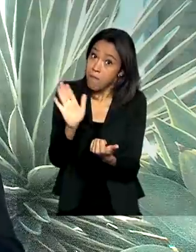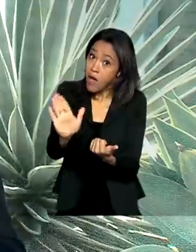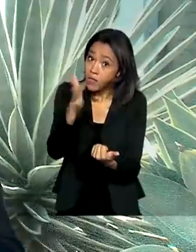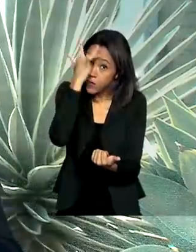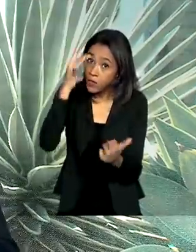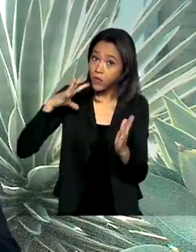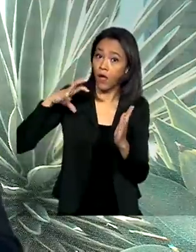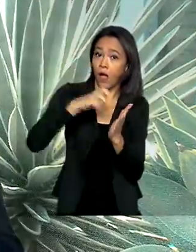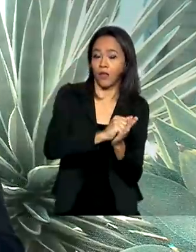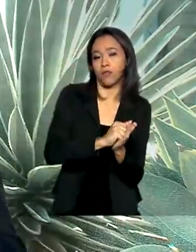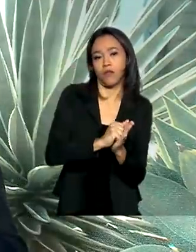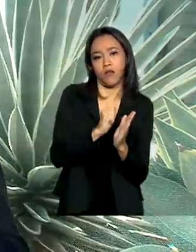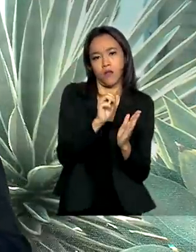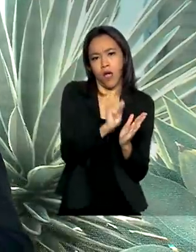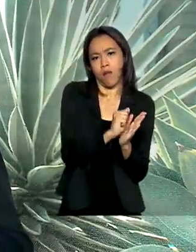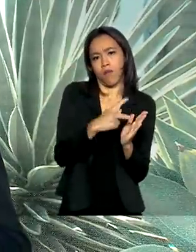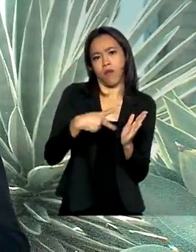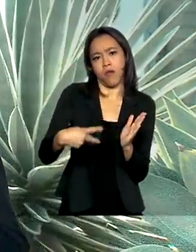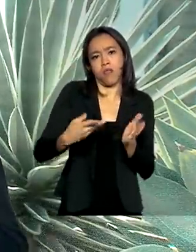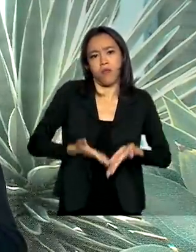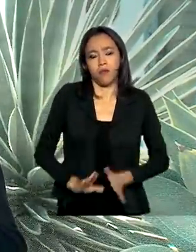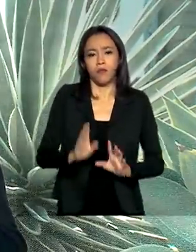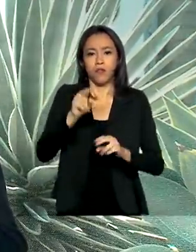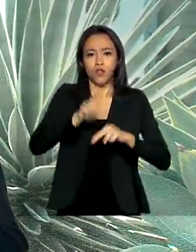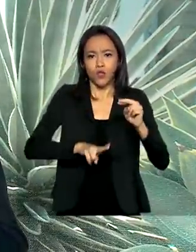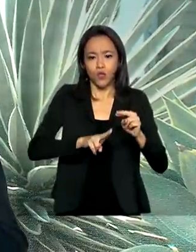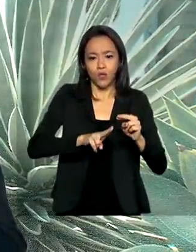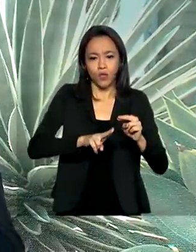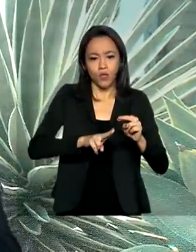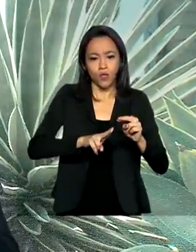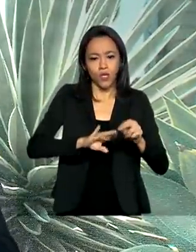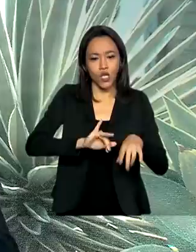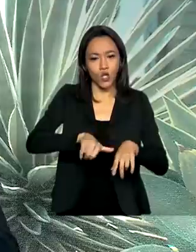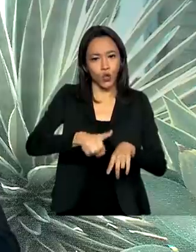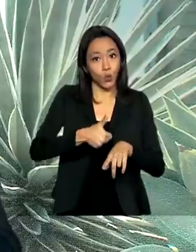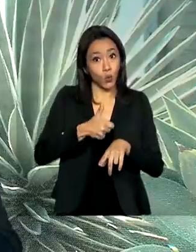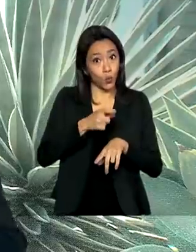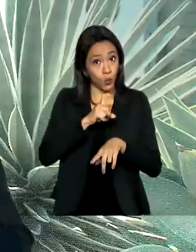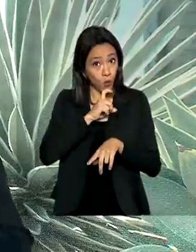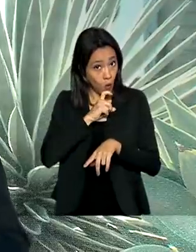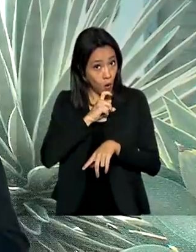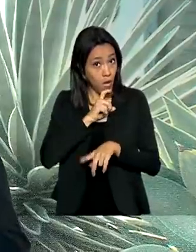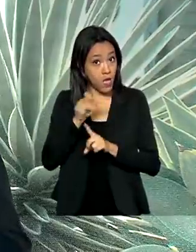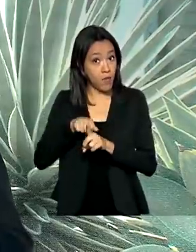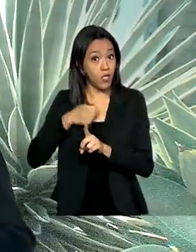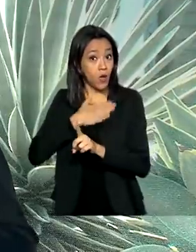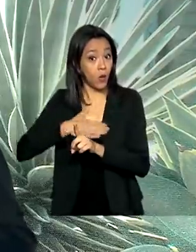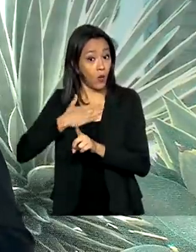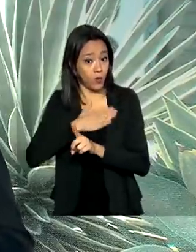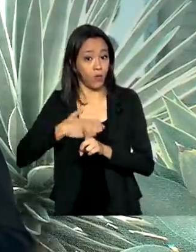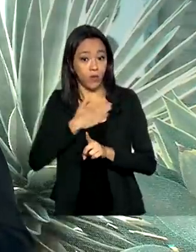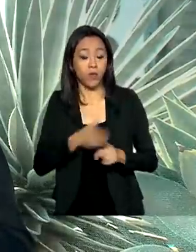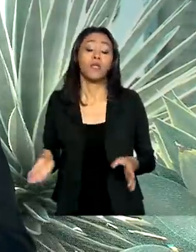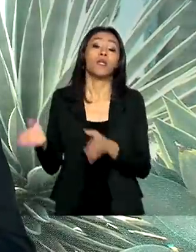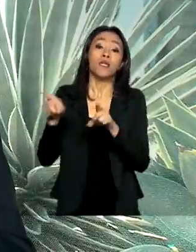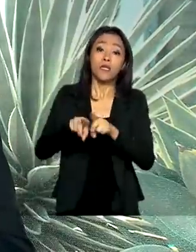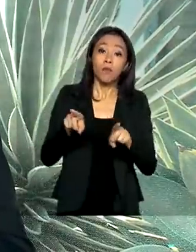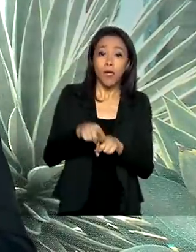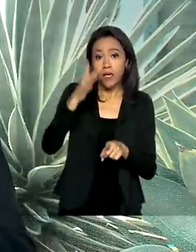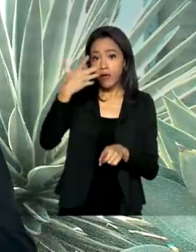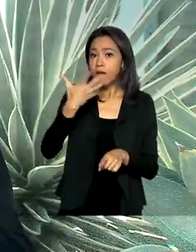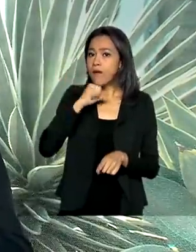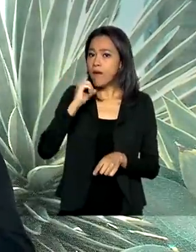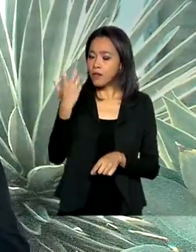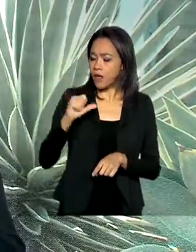site ou aplicativo nascidos em junho, em julho e agosto. E também para os beneficiários do Bolsa Família, cujo último